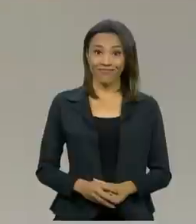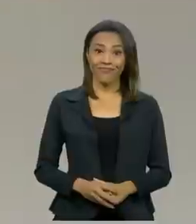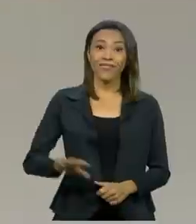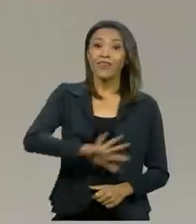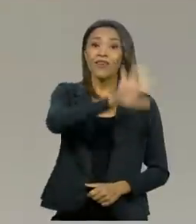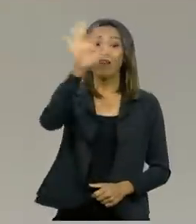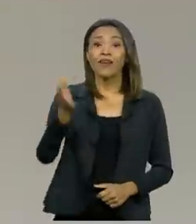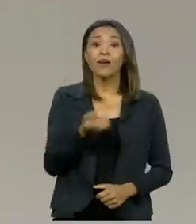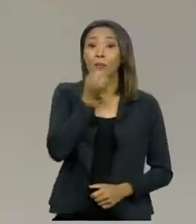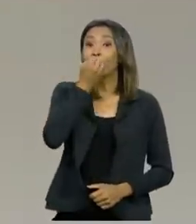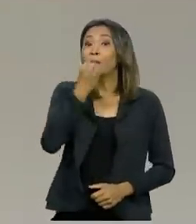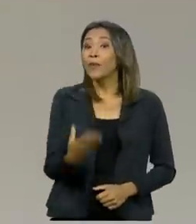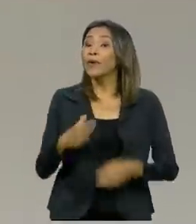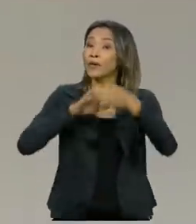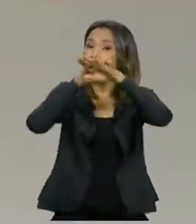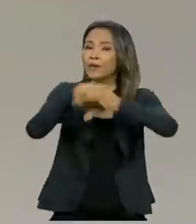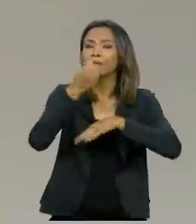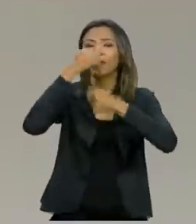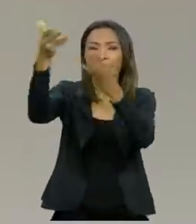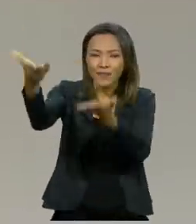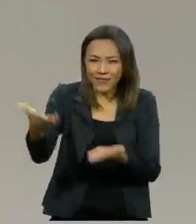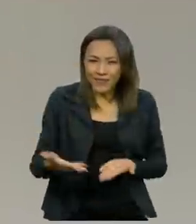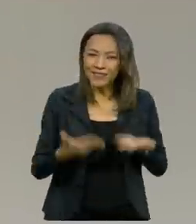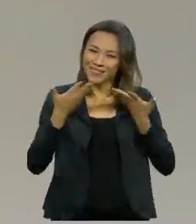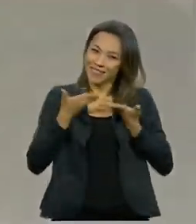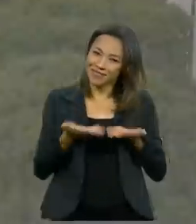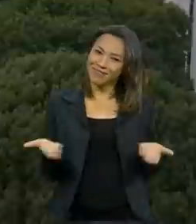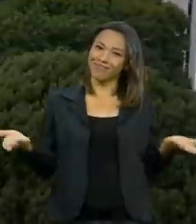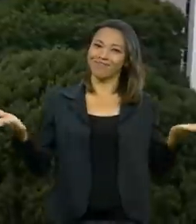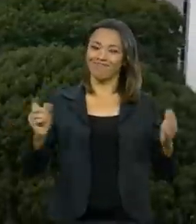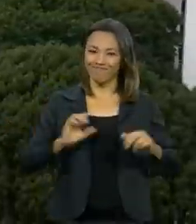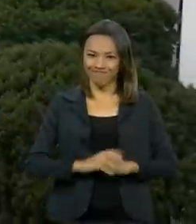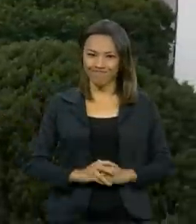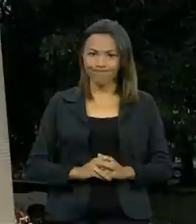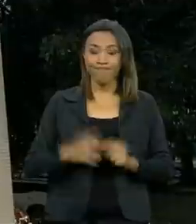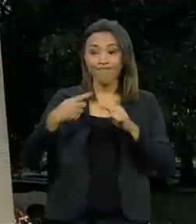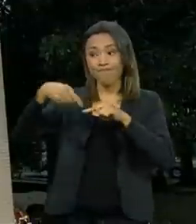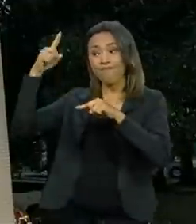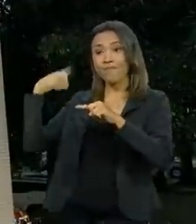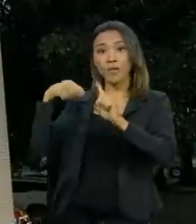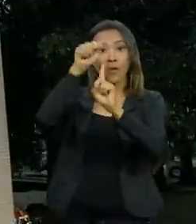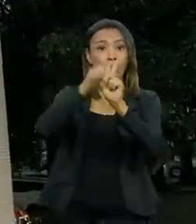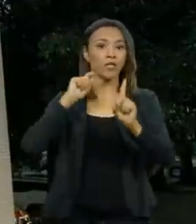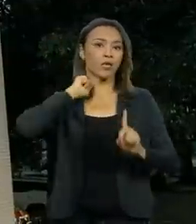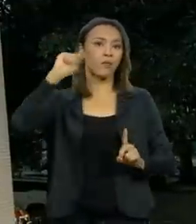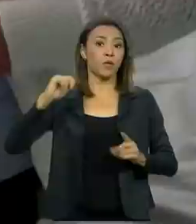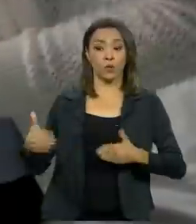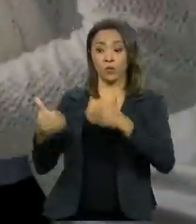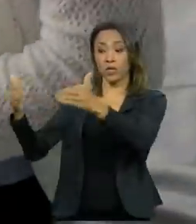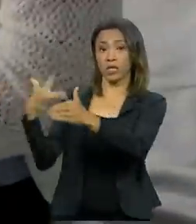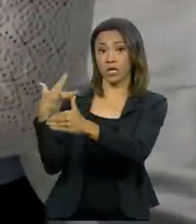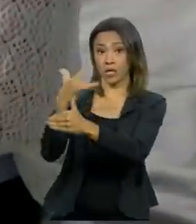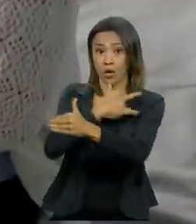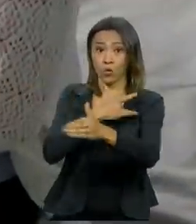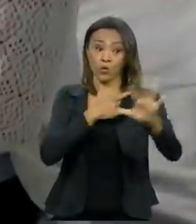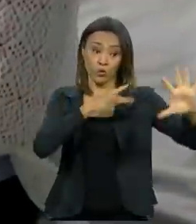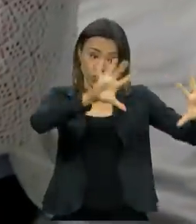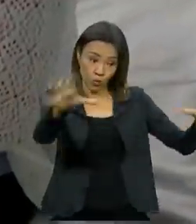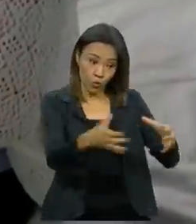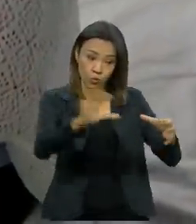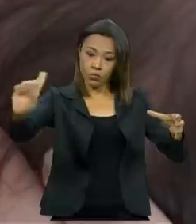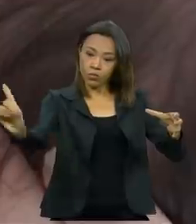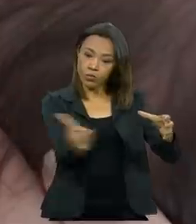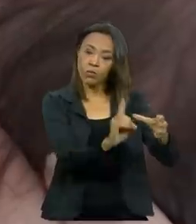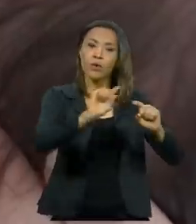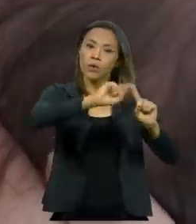Olá, boa noite e seja bem-vindo ao Brasil em Pauta. Em abril, o Ministério da Saúde incluiu gestantes, lactantes e